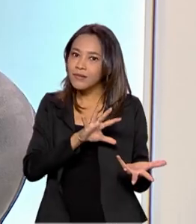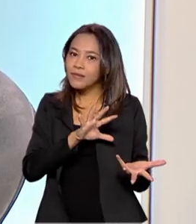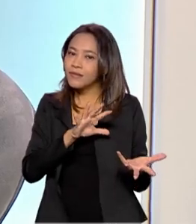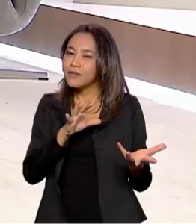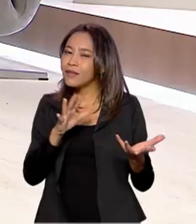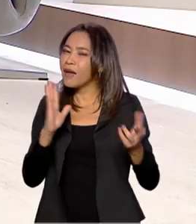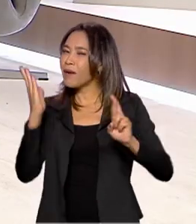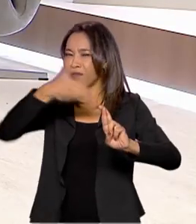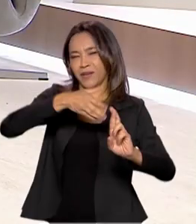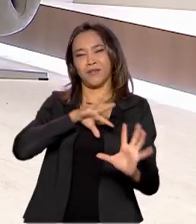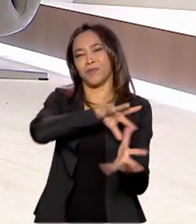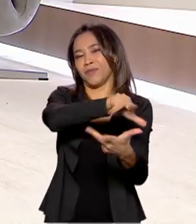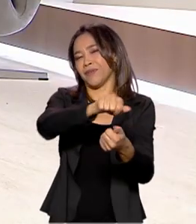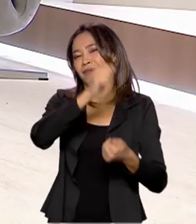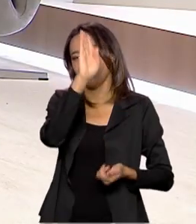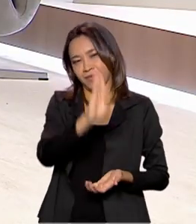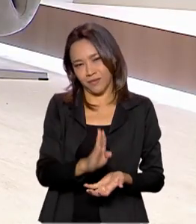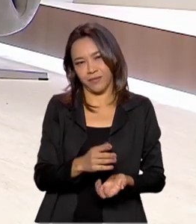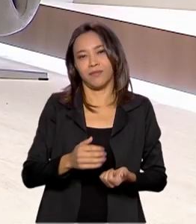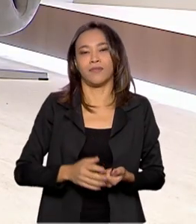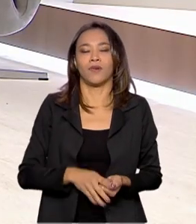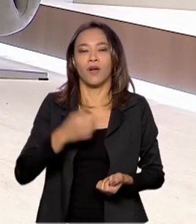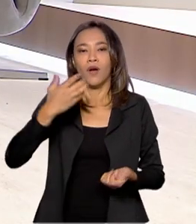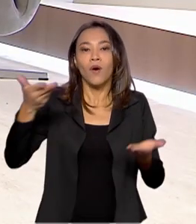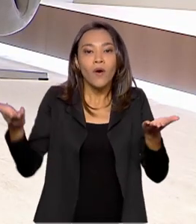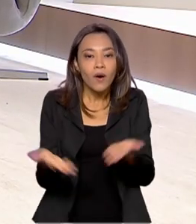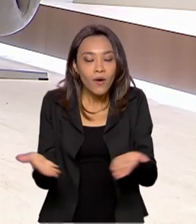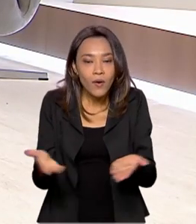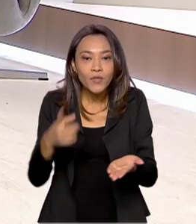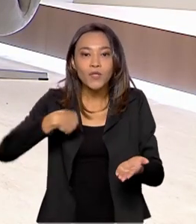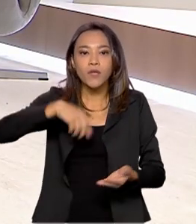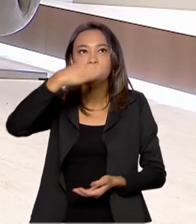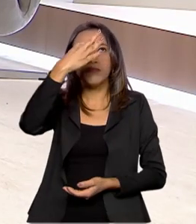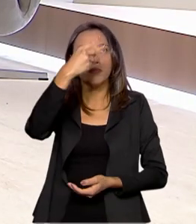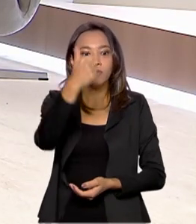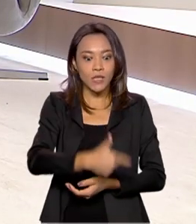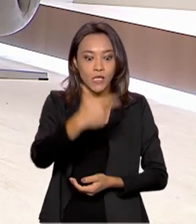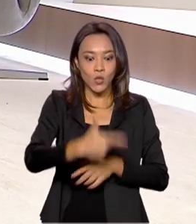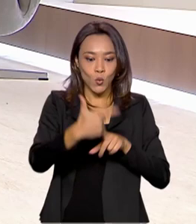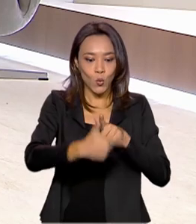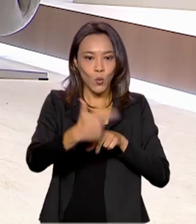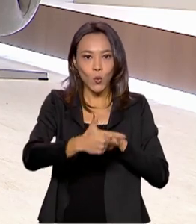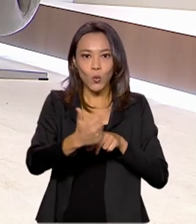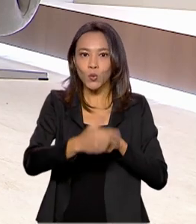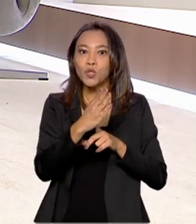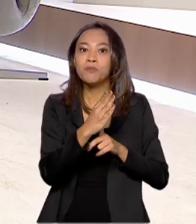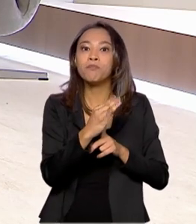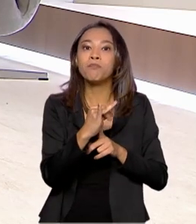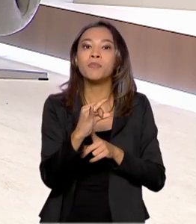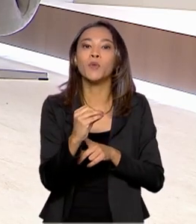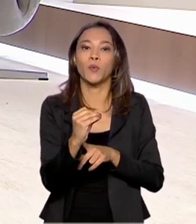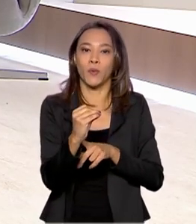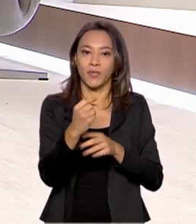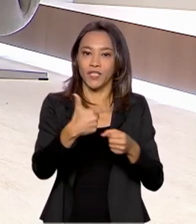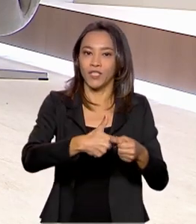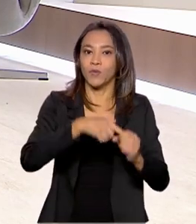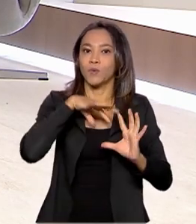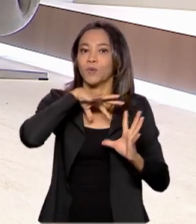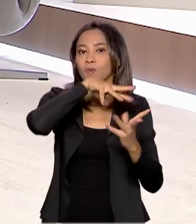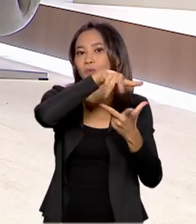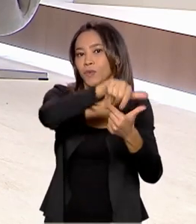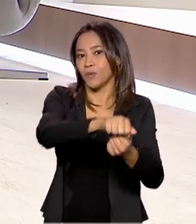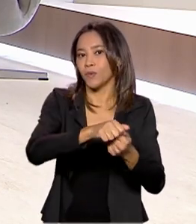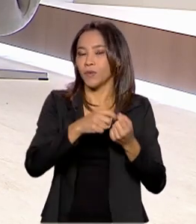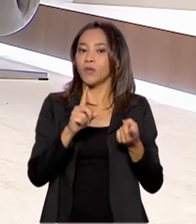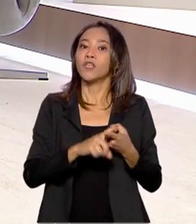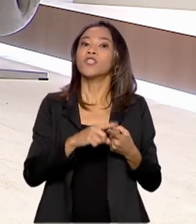mundial. Nós somos hoje o segundo maior produtor de biodiesel do mundo. Somos o maior produtor